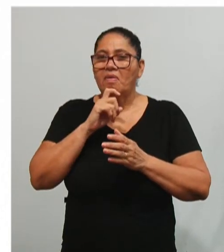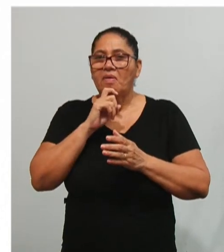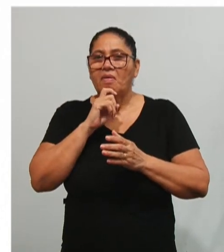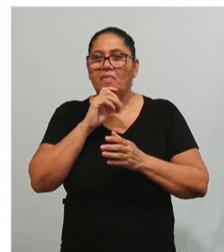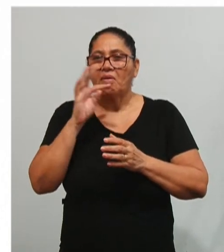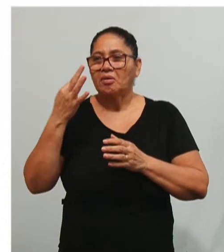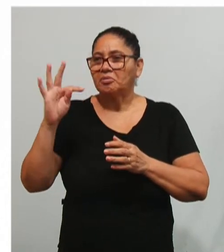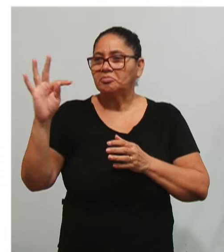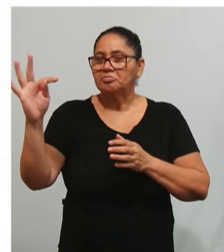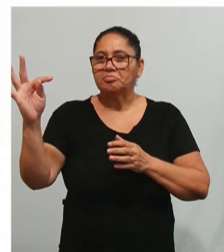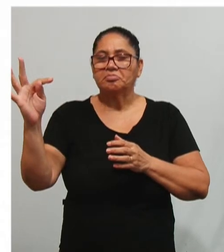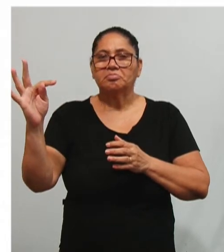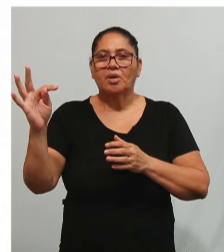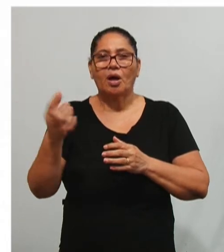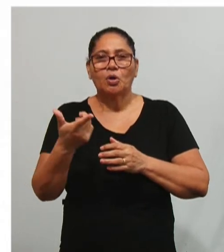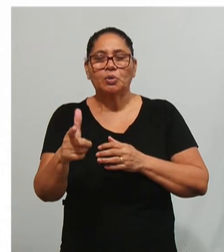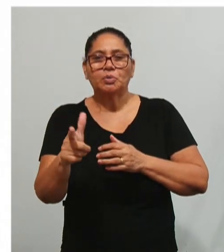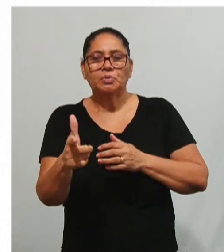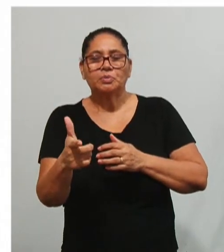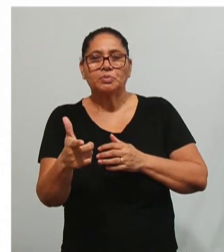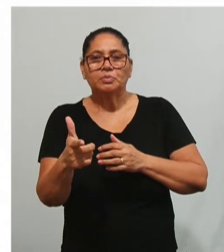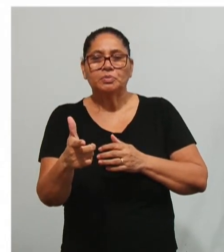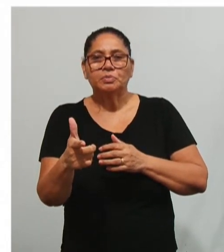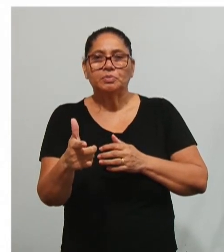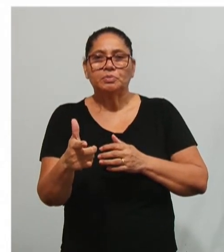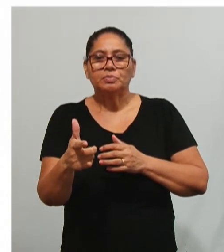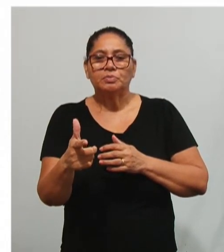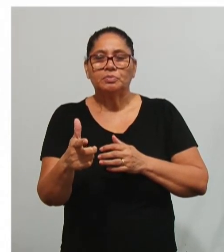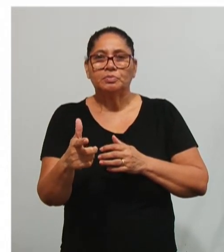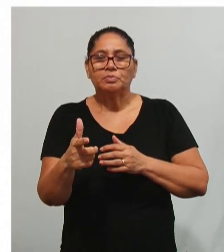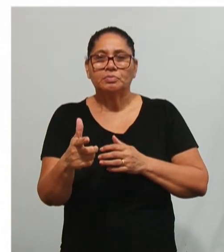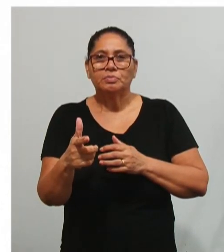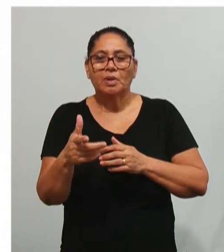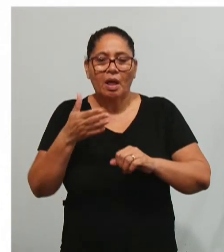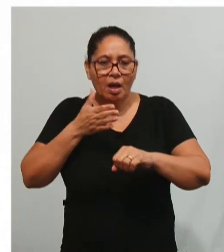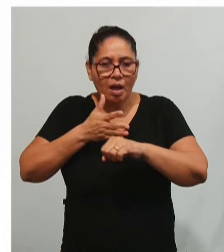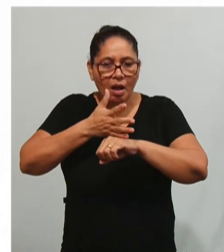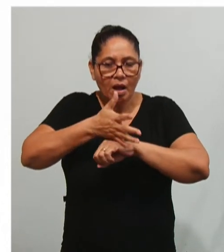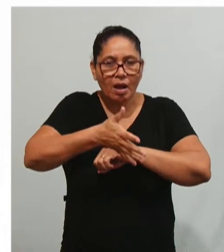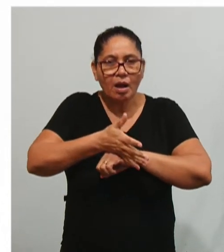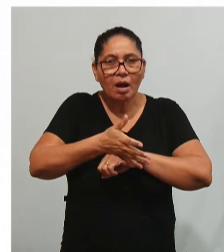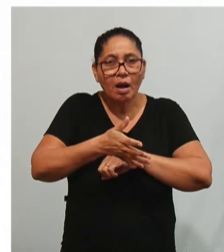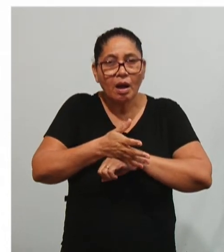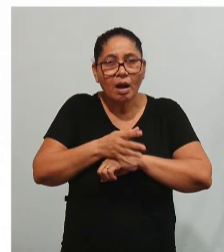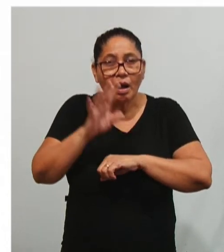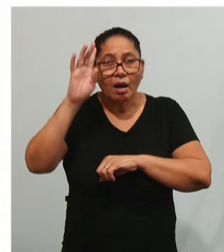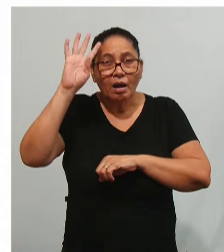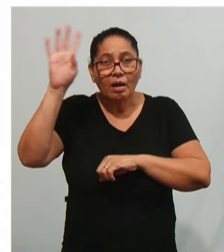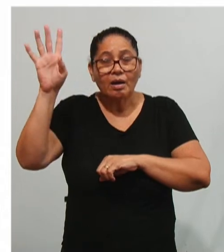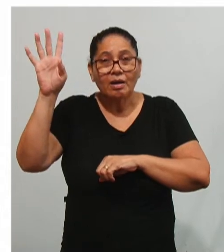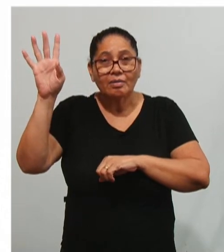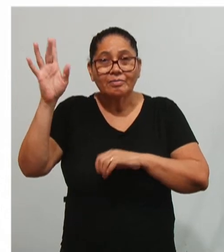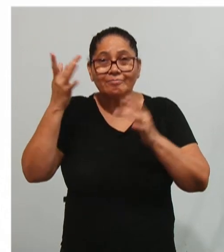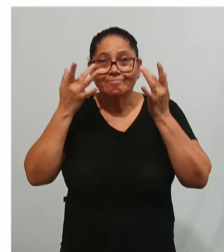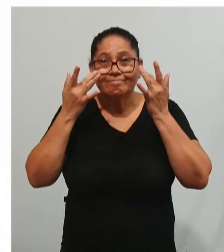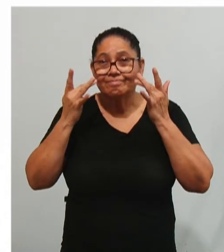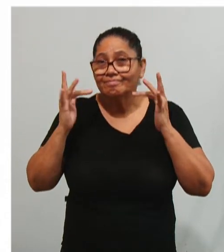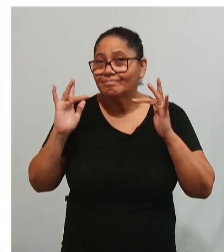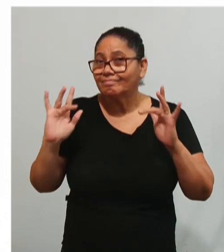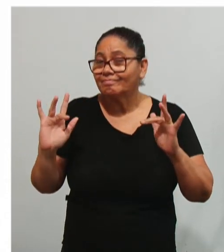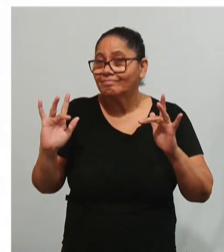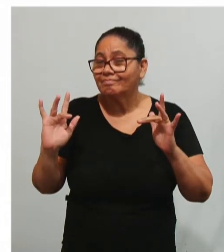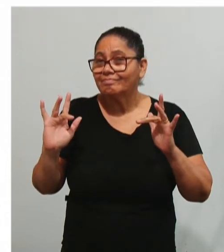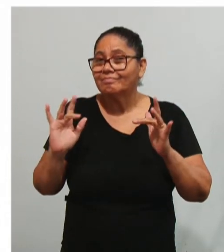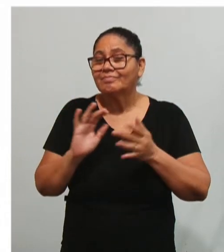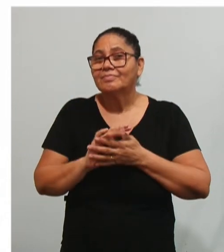tecnologia, não tem um acesso a, e aí imaginem a natureza dessa escola. É uma